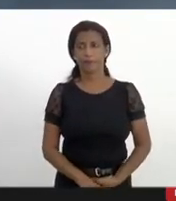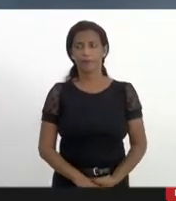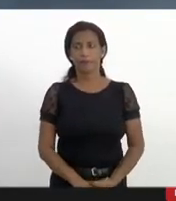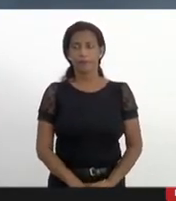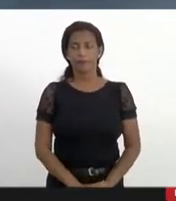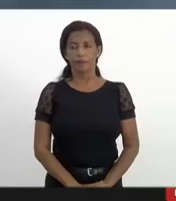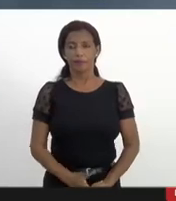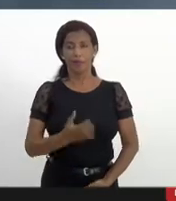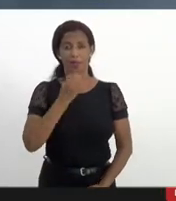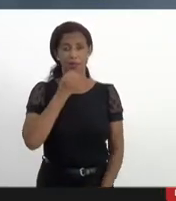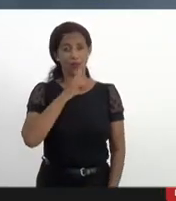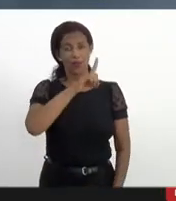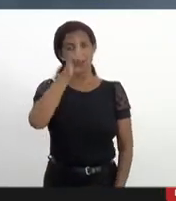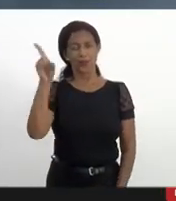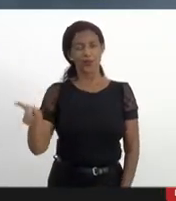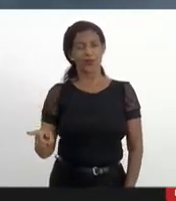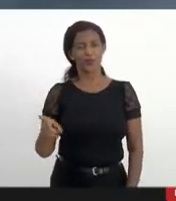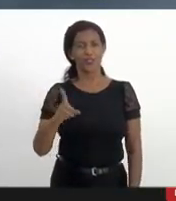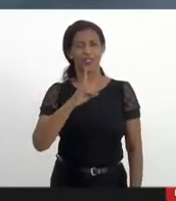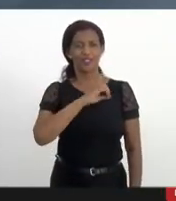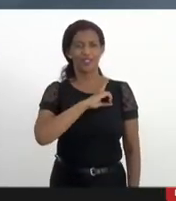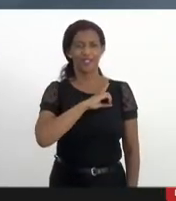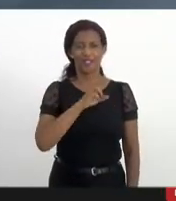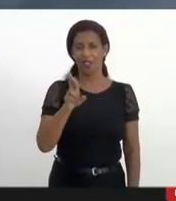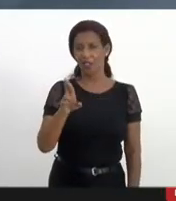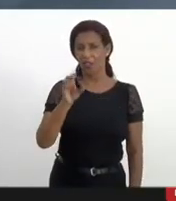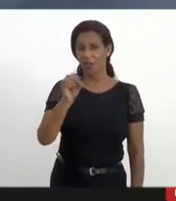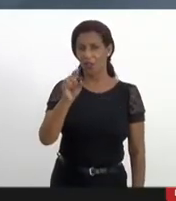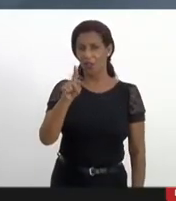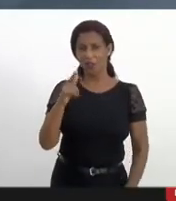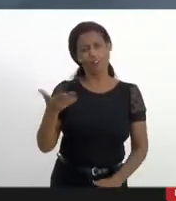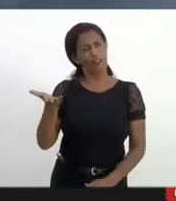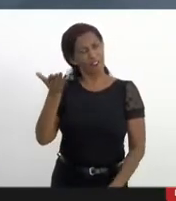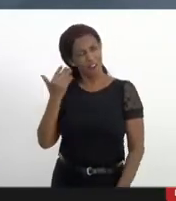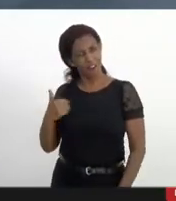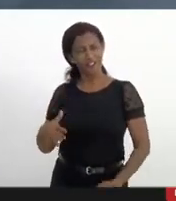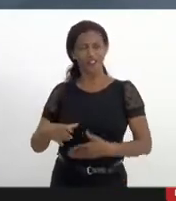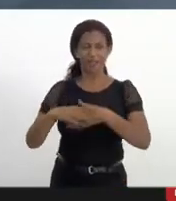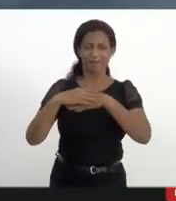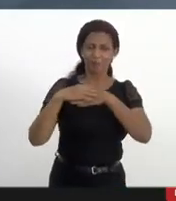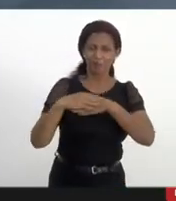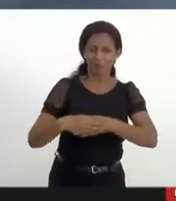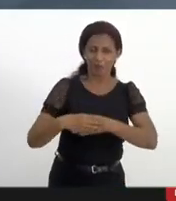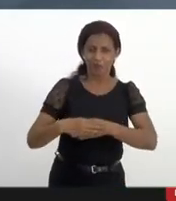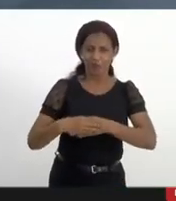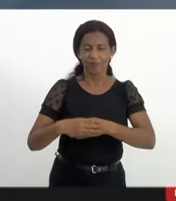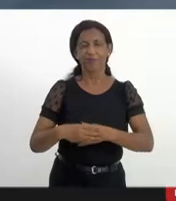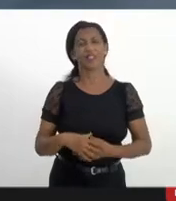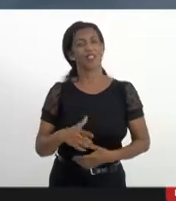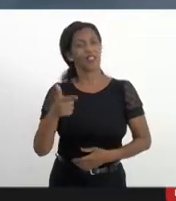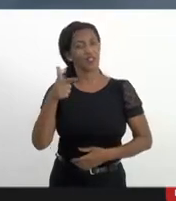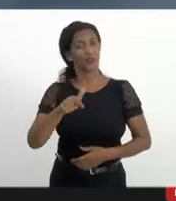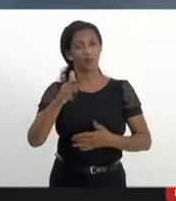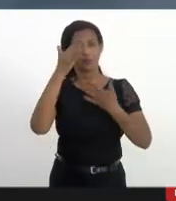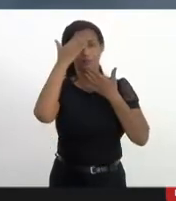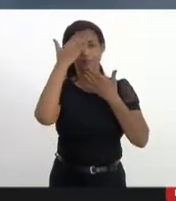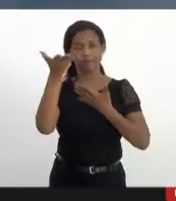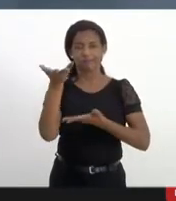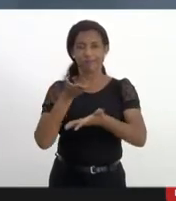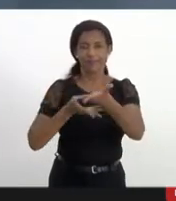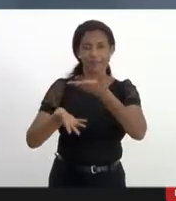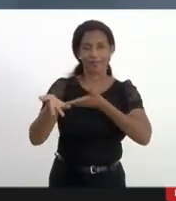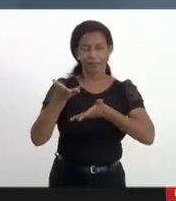Bom dia, delegado Rodrigo Oliveira. Já havia lhe cumprimentado anteriormente, mas saúdo novamente e agradeço aqui a